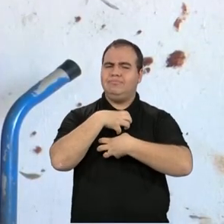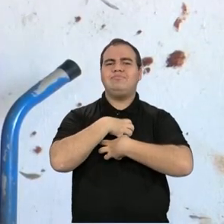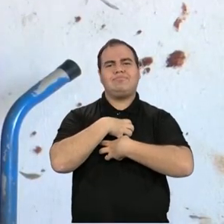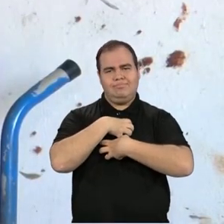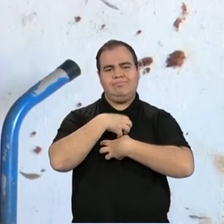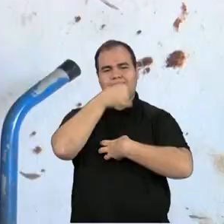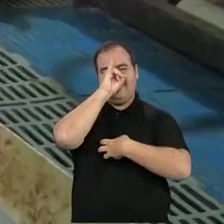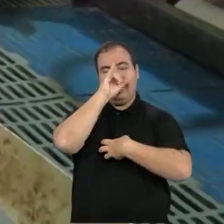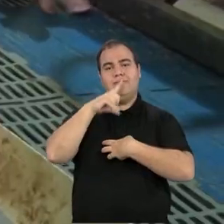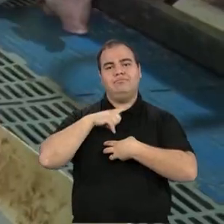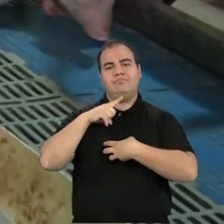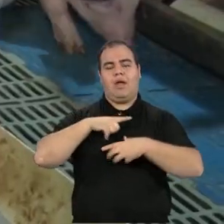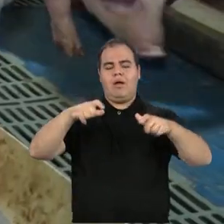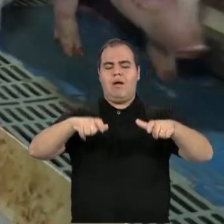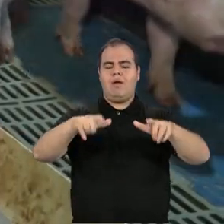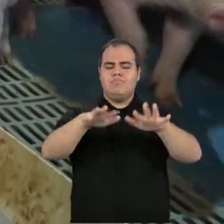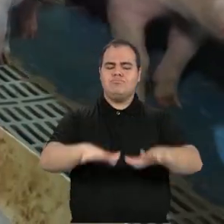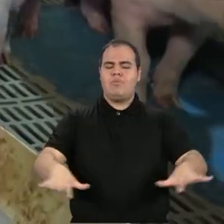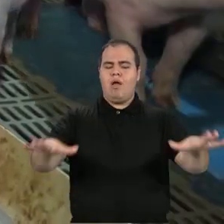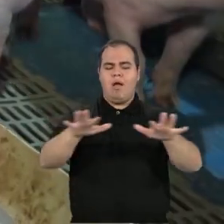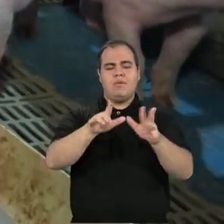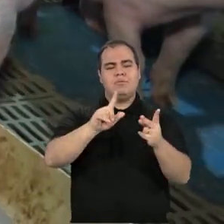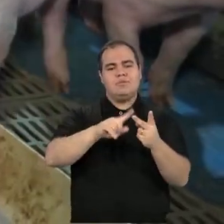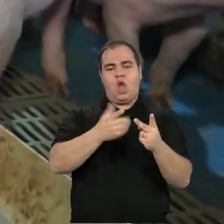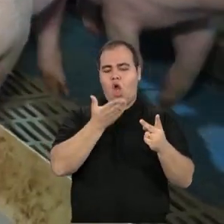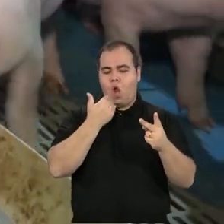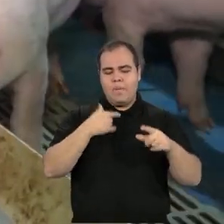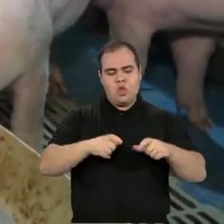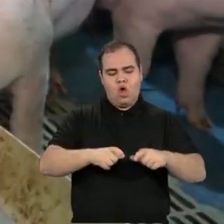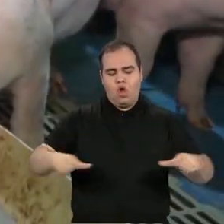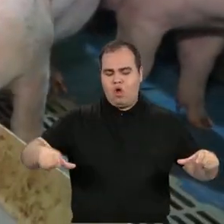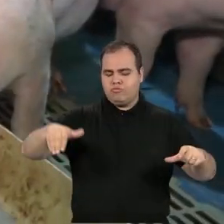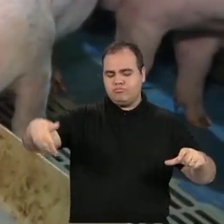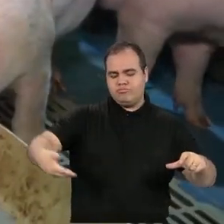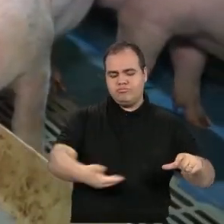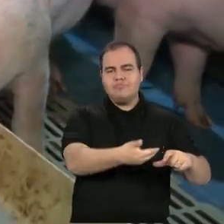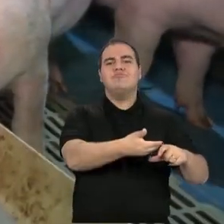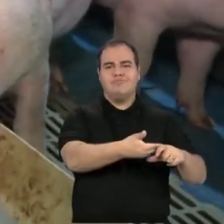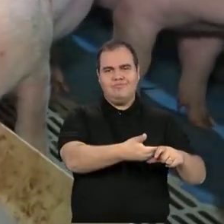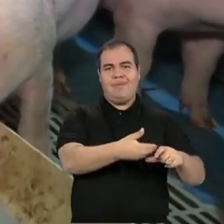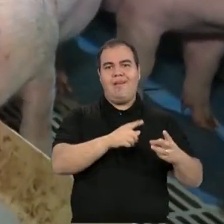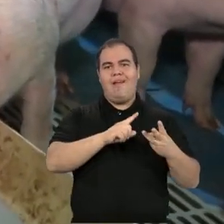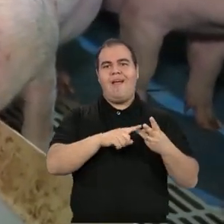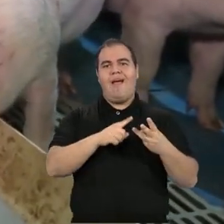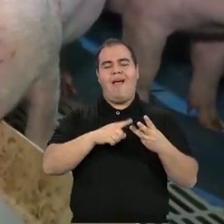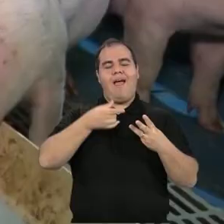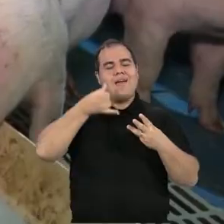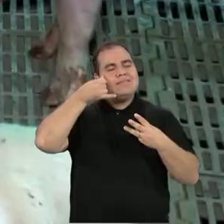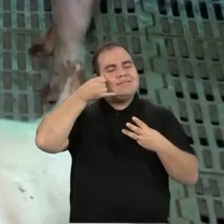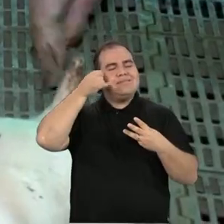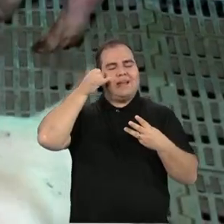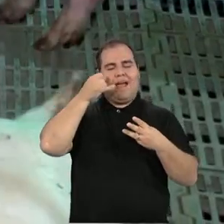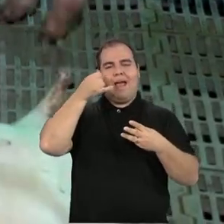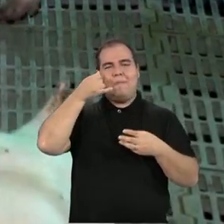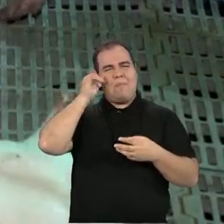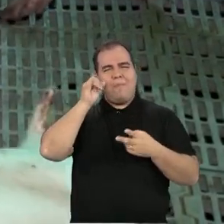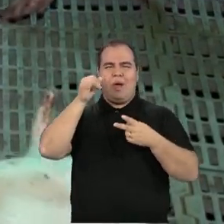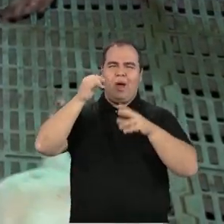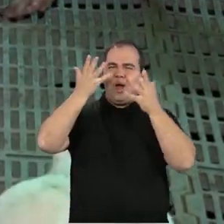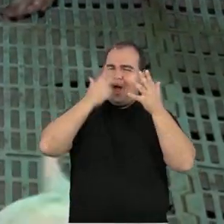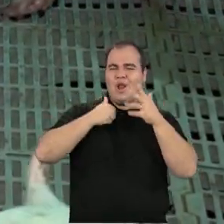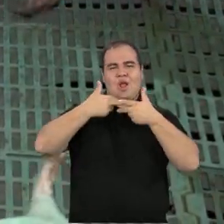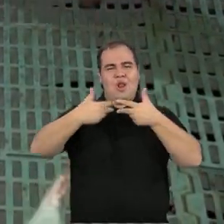adequada, comedouros, todas as condições para os animais se sentirem confortáveis. Além